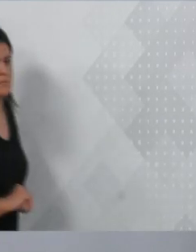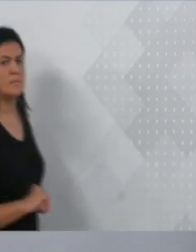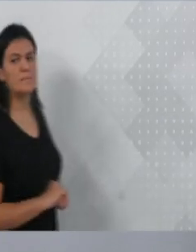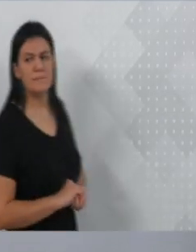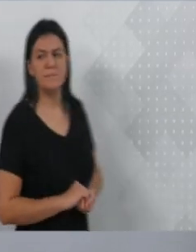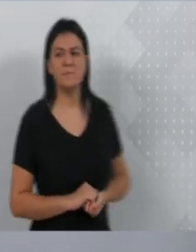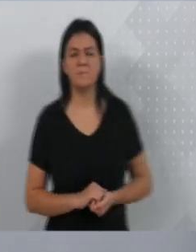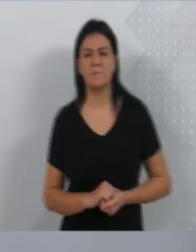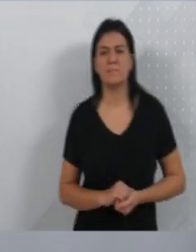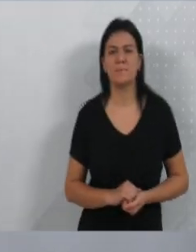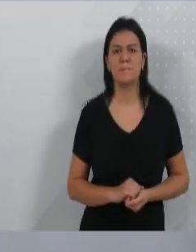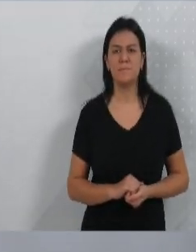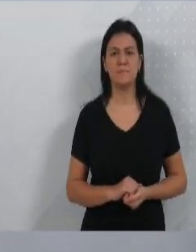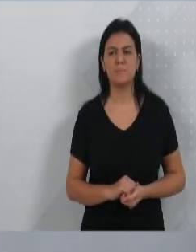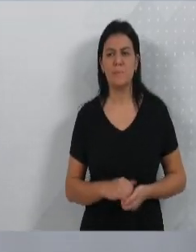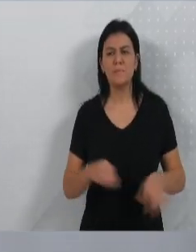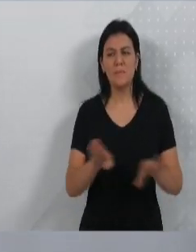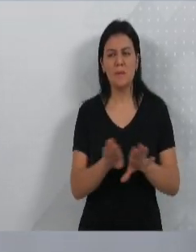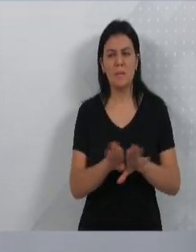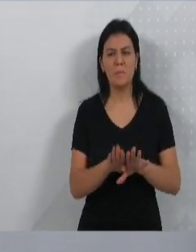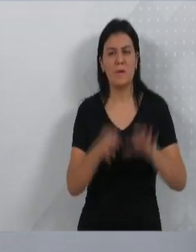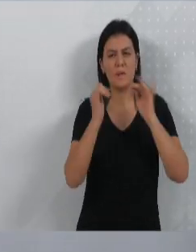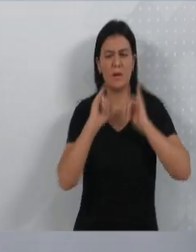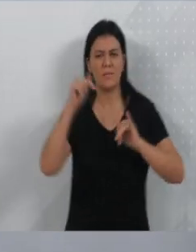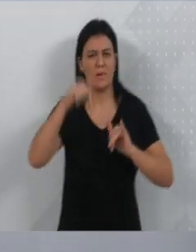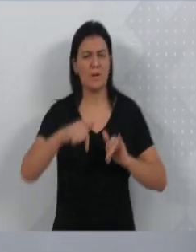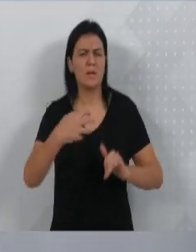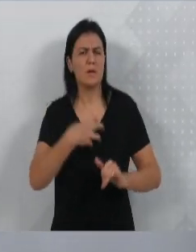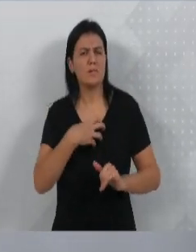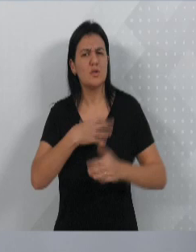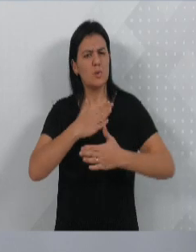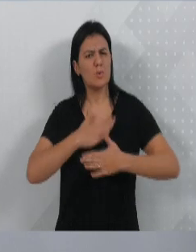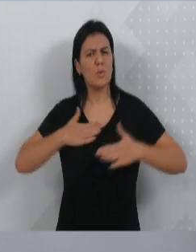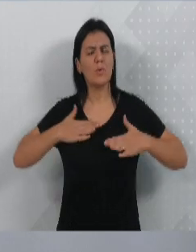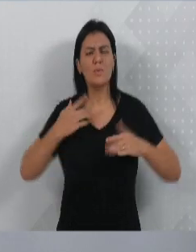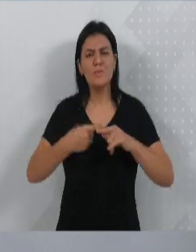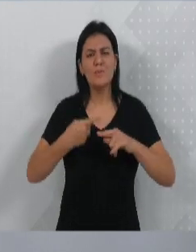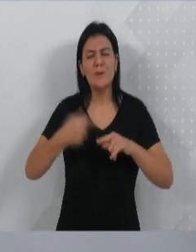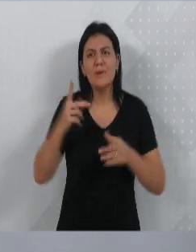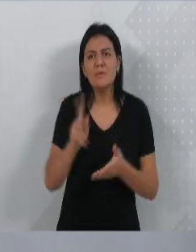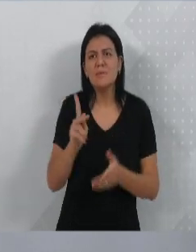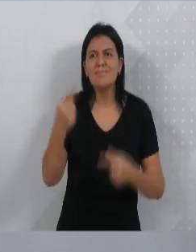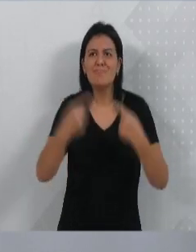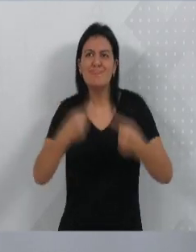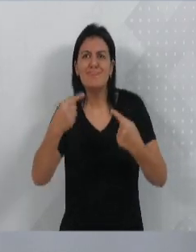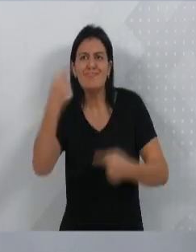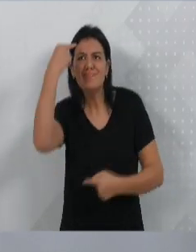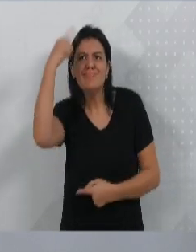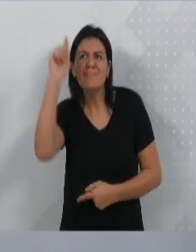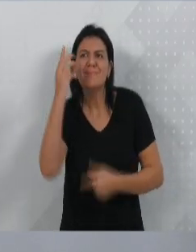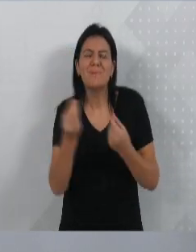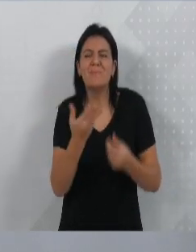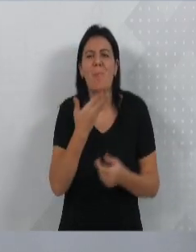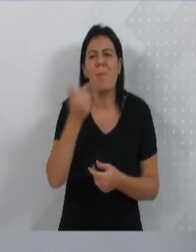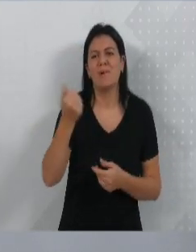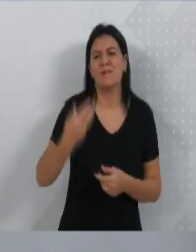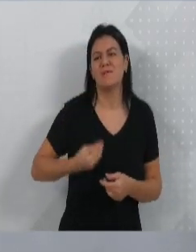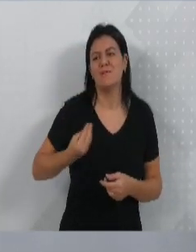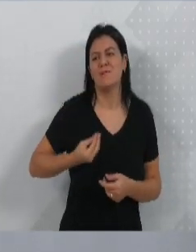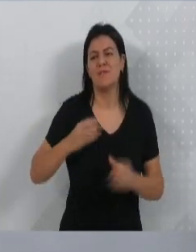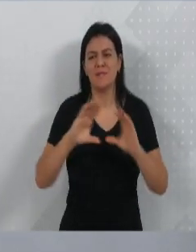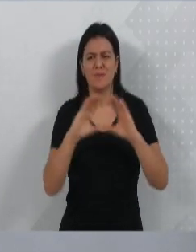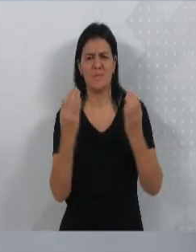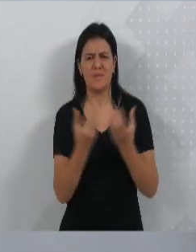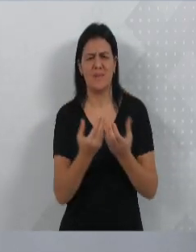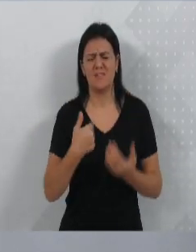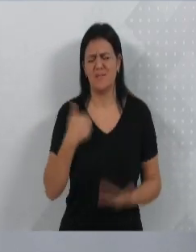parlamentar que está sempre discutindo ideias que podem melhorar a vida da comunidade e não fico aqui perdendo tempo com brigas, com